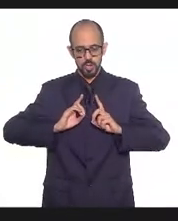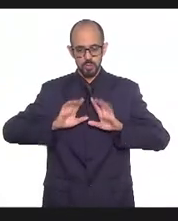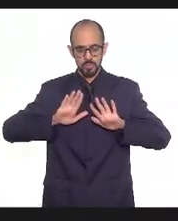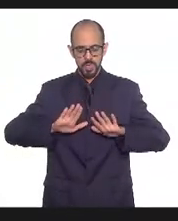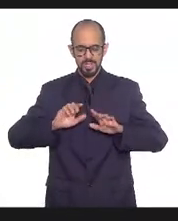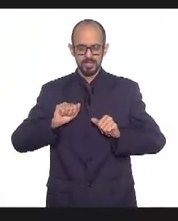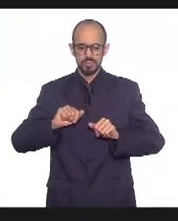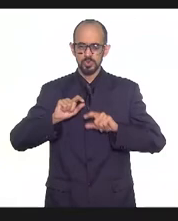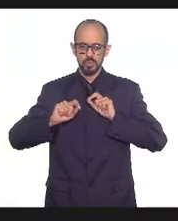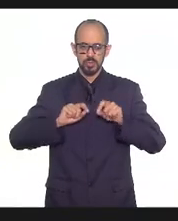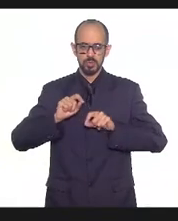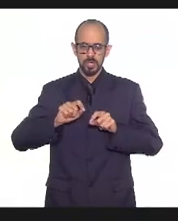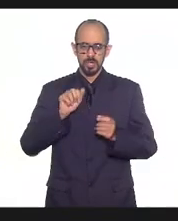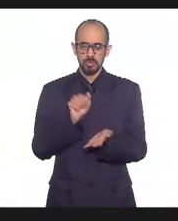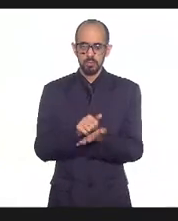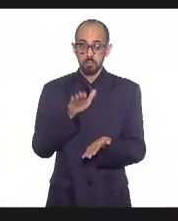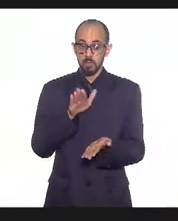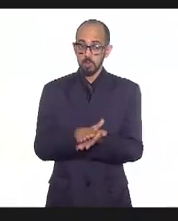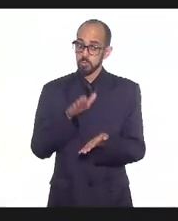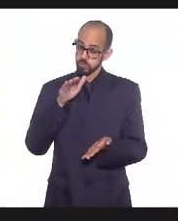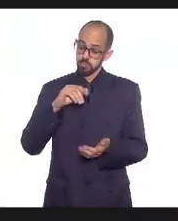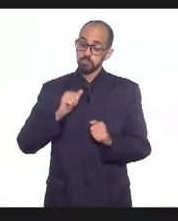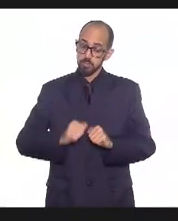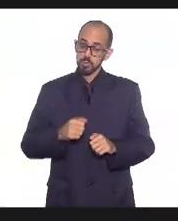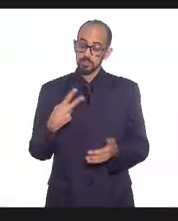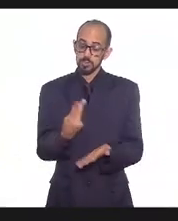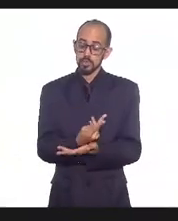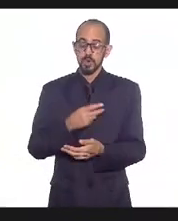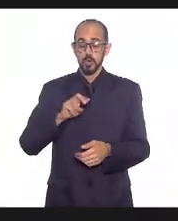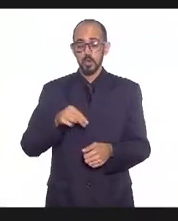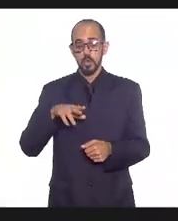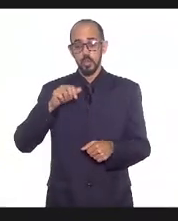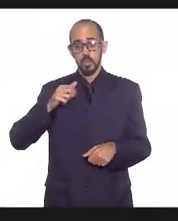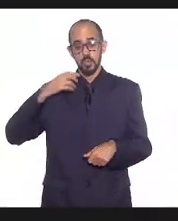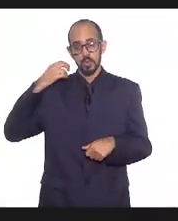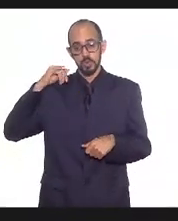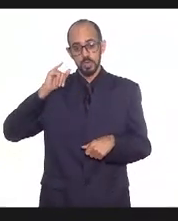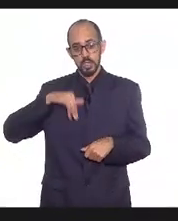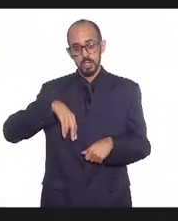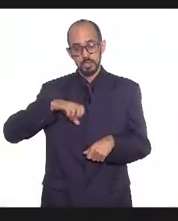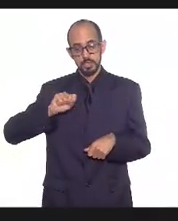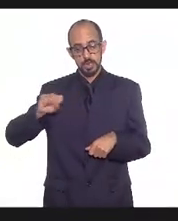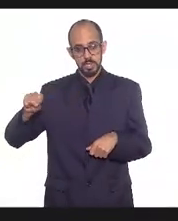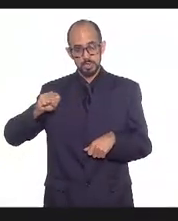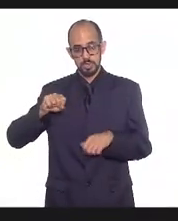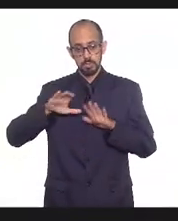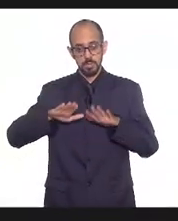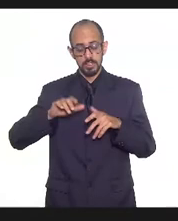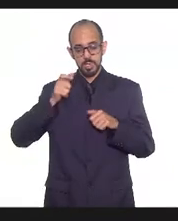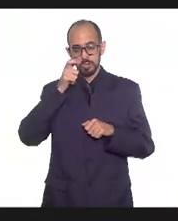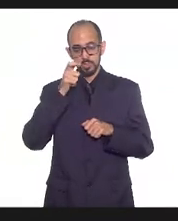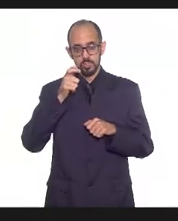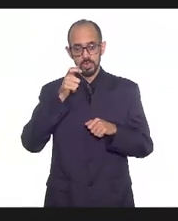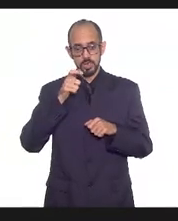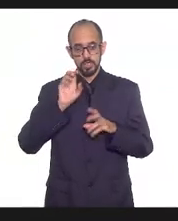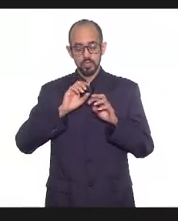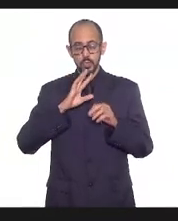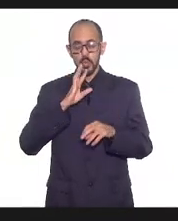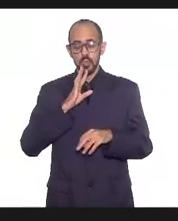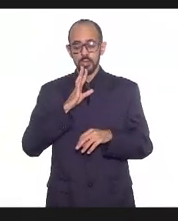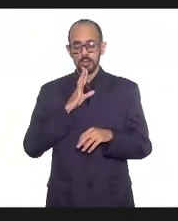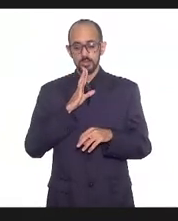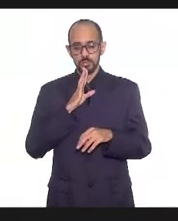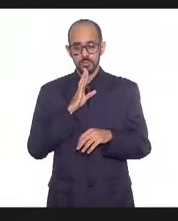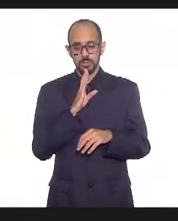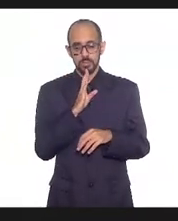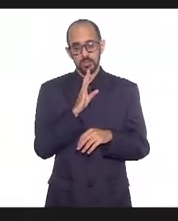questão idealizatória ou previdenciária a gente colocou que era interesse epidemiológico conhecer todos os trabalhadores que estavam